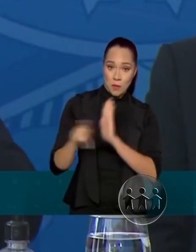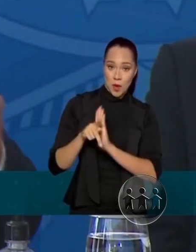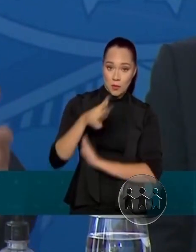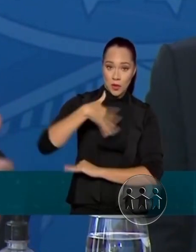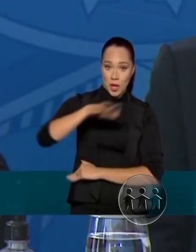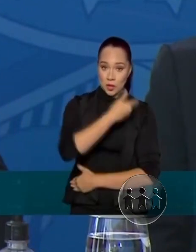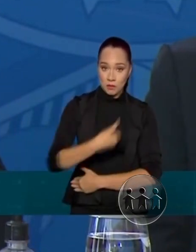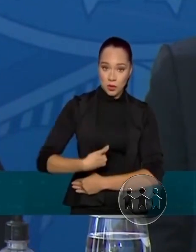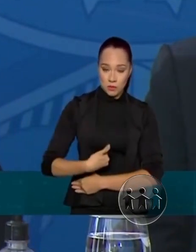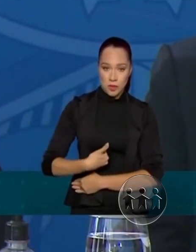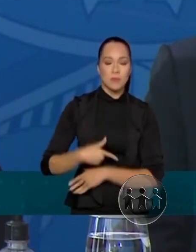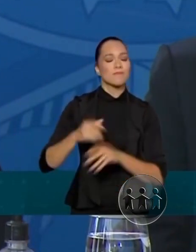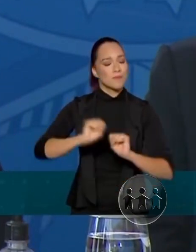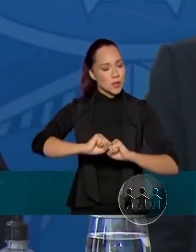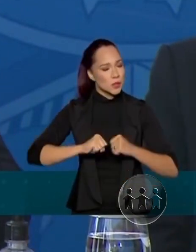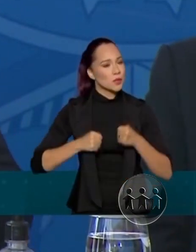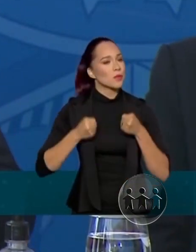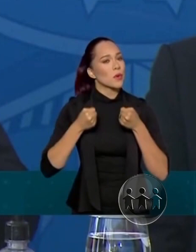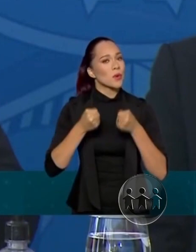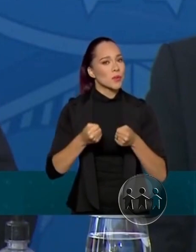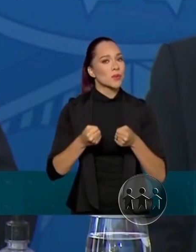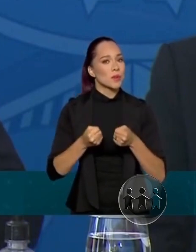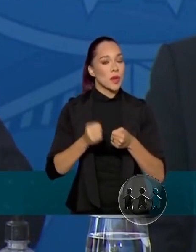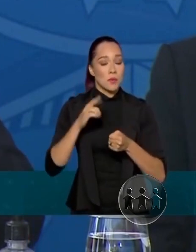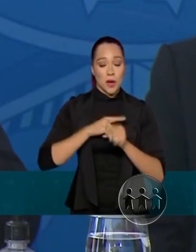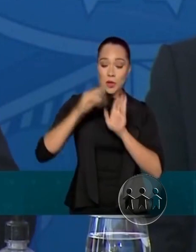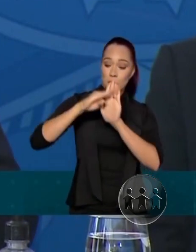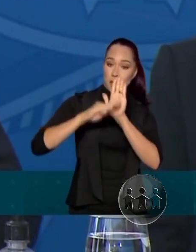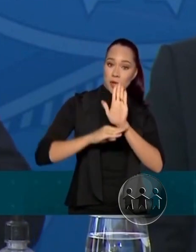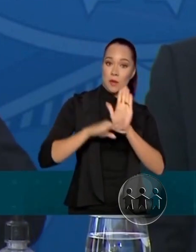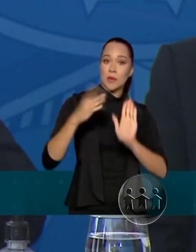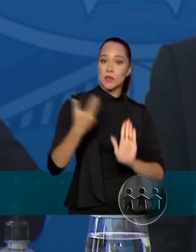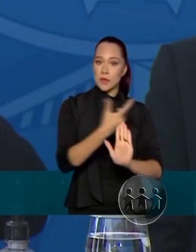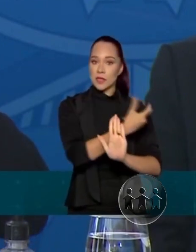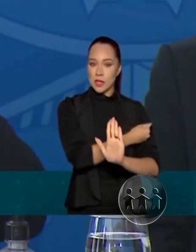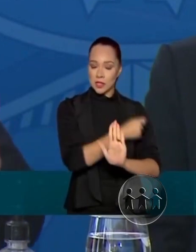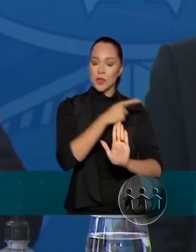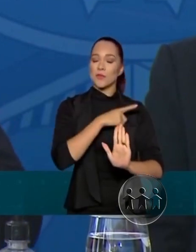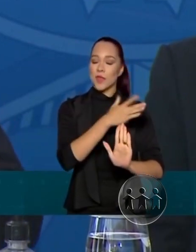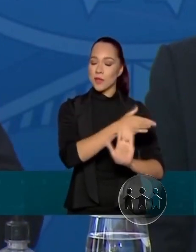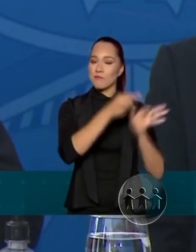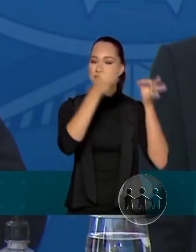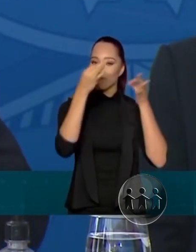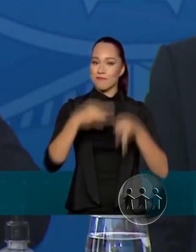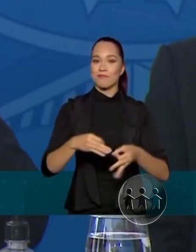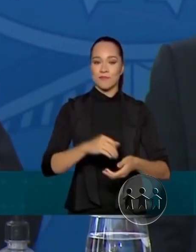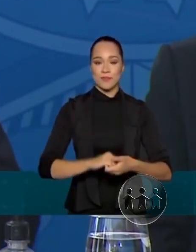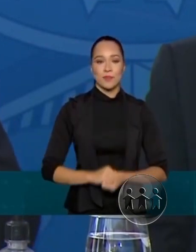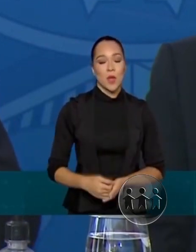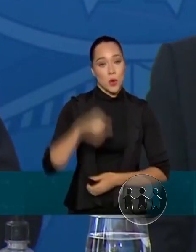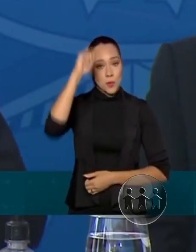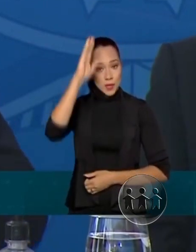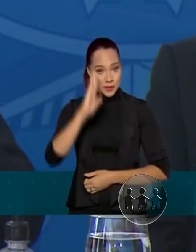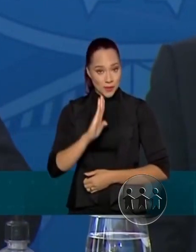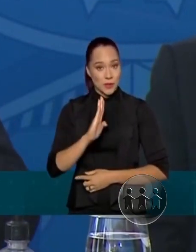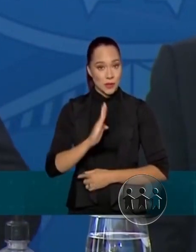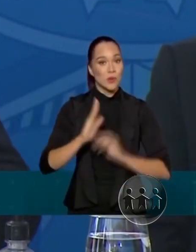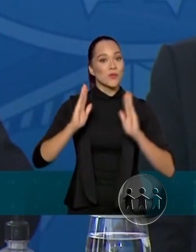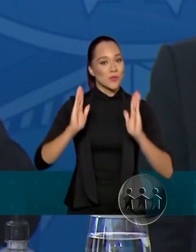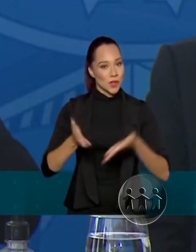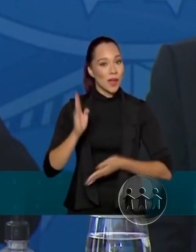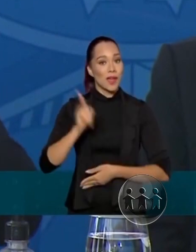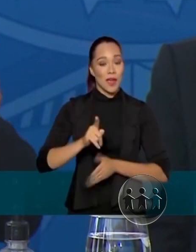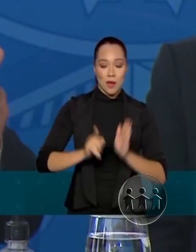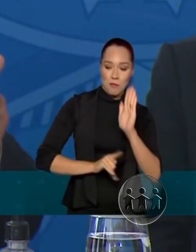temos que envidar todos os esforços para que o programa de vacinação tenha concretude. O Brasil já é